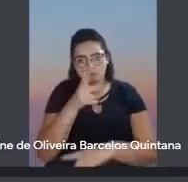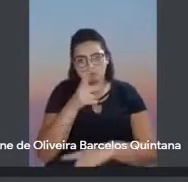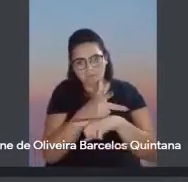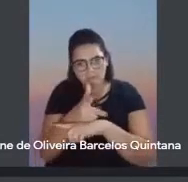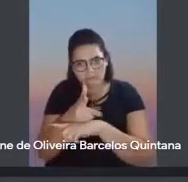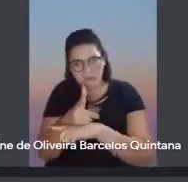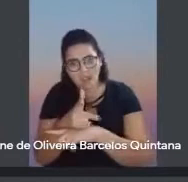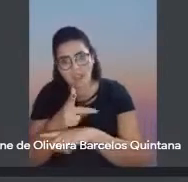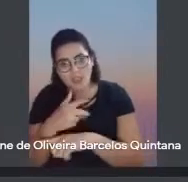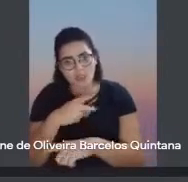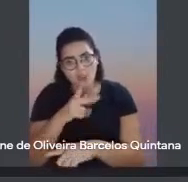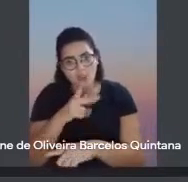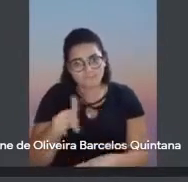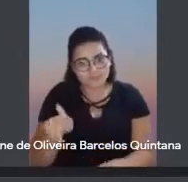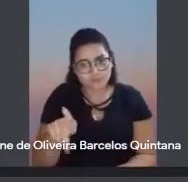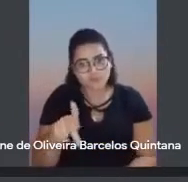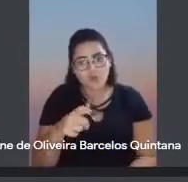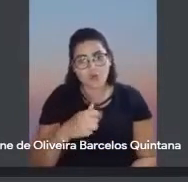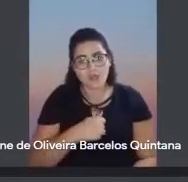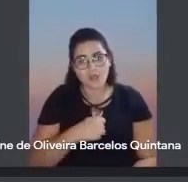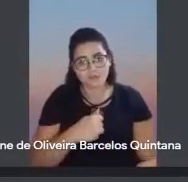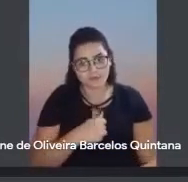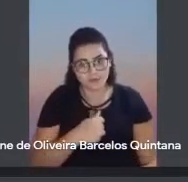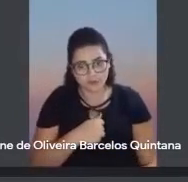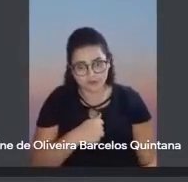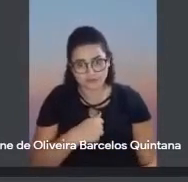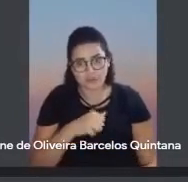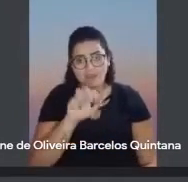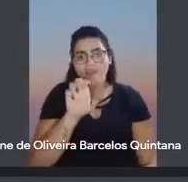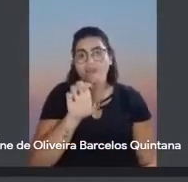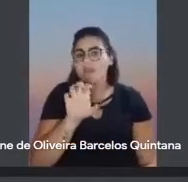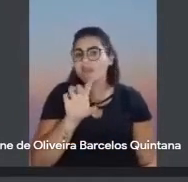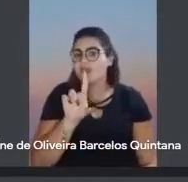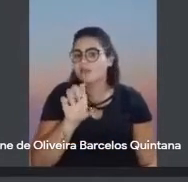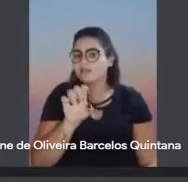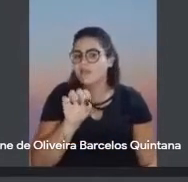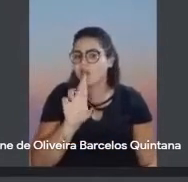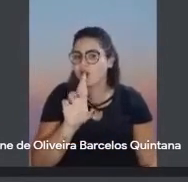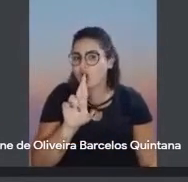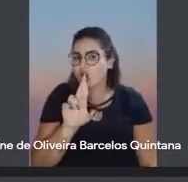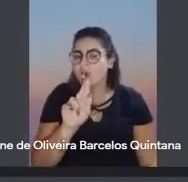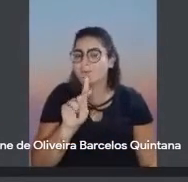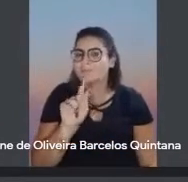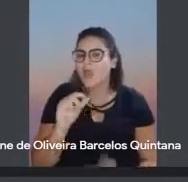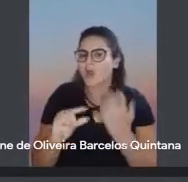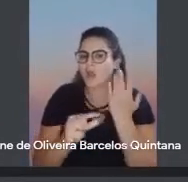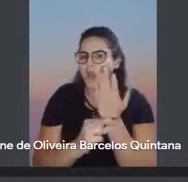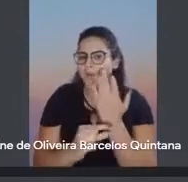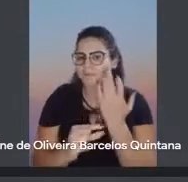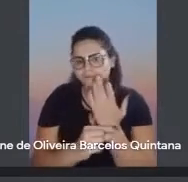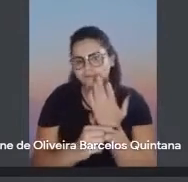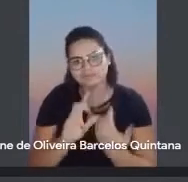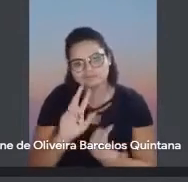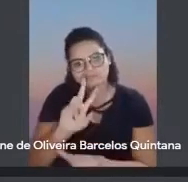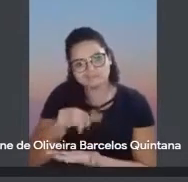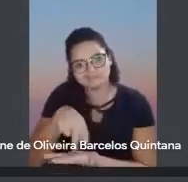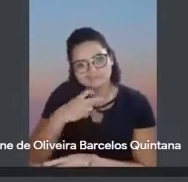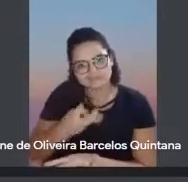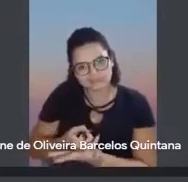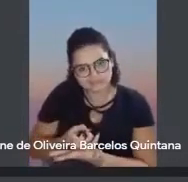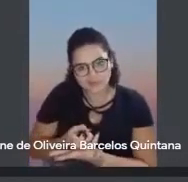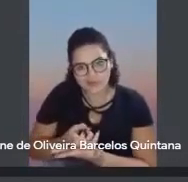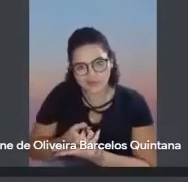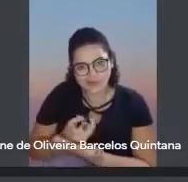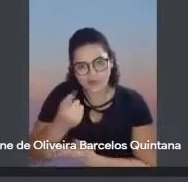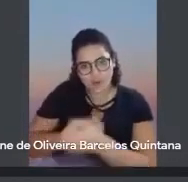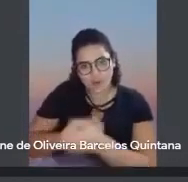professora de antropologia. O Edeor de Paula, esse grande compositor que nos deixou aí no ano